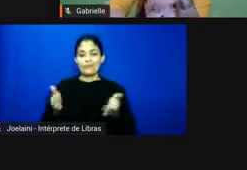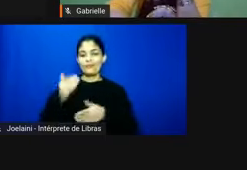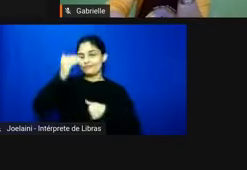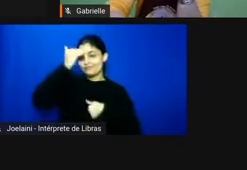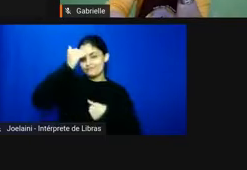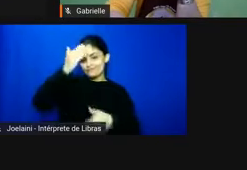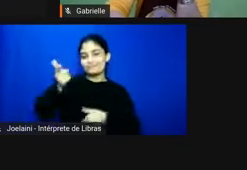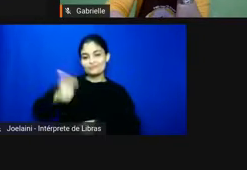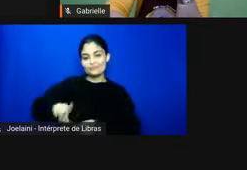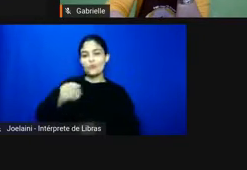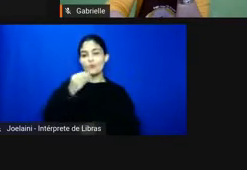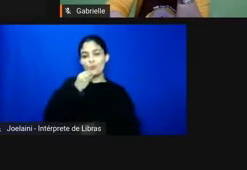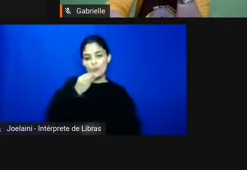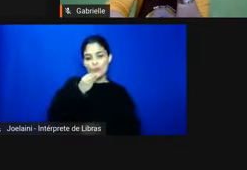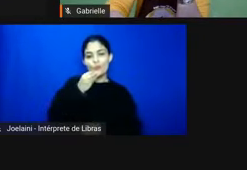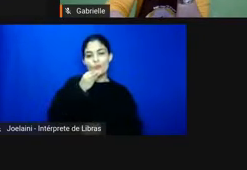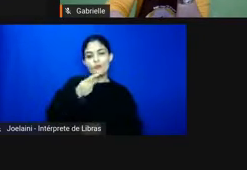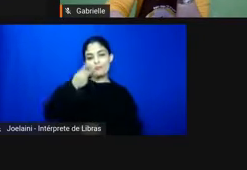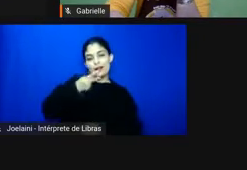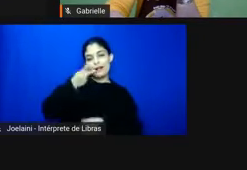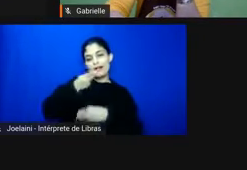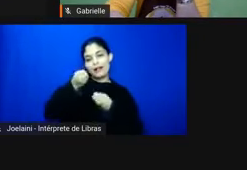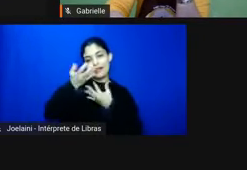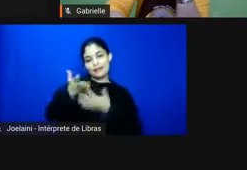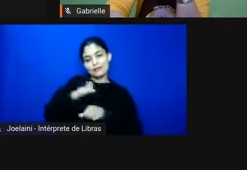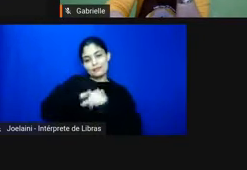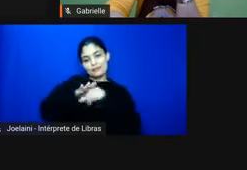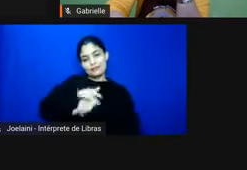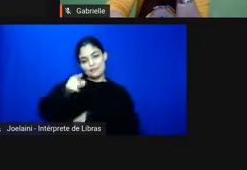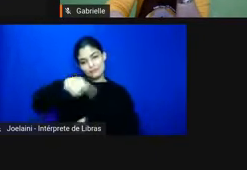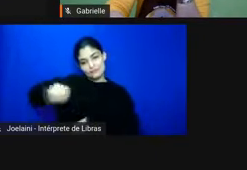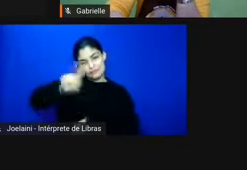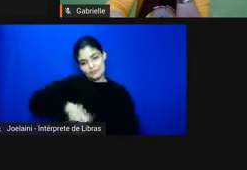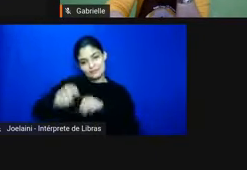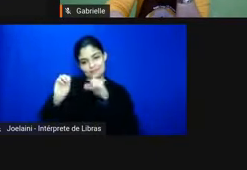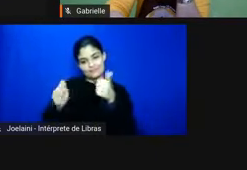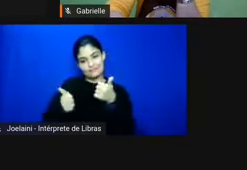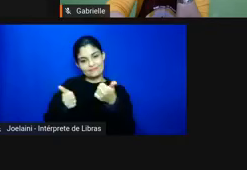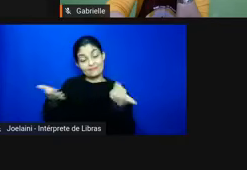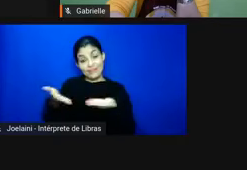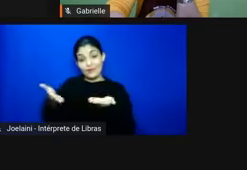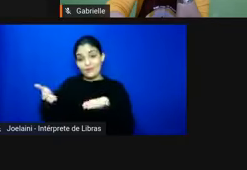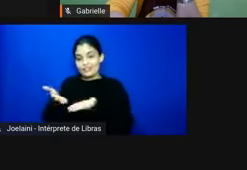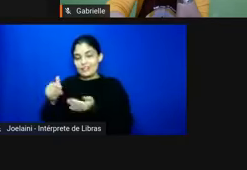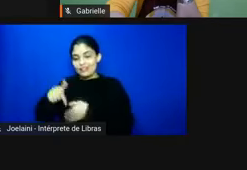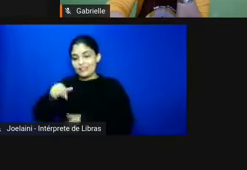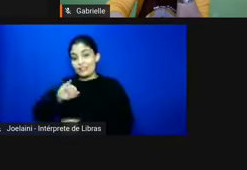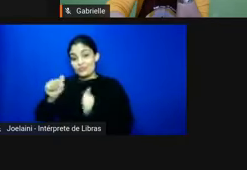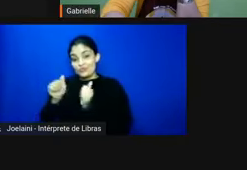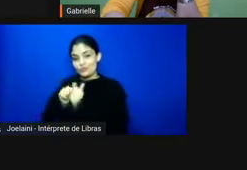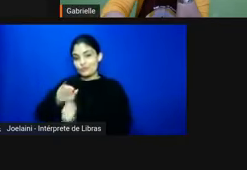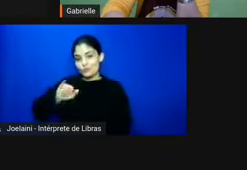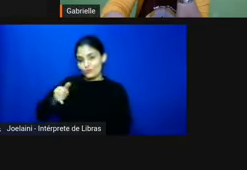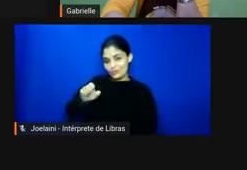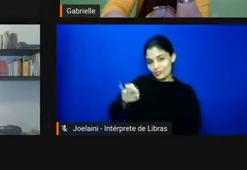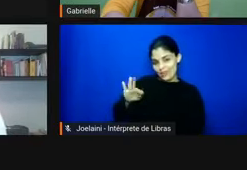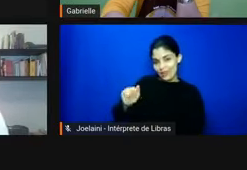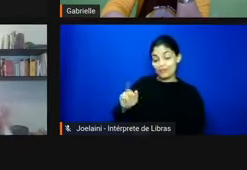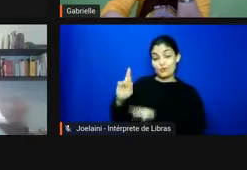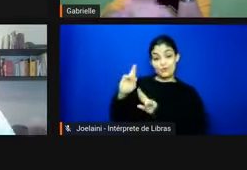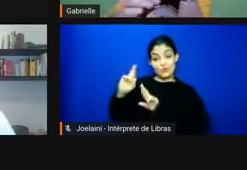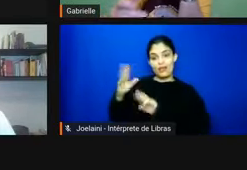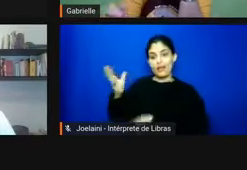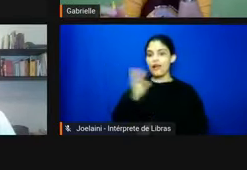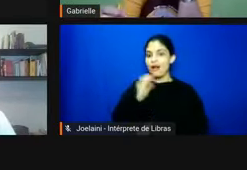oportunidade de falar de conversar com vocês de estar aqui numa atividade do GEPA não vejo a hora de poder voltar a Santa